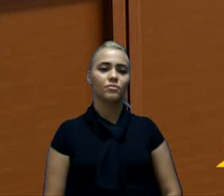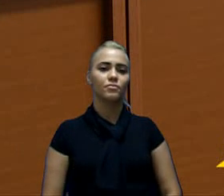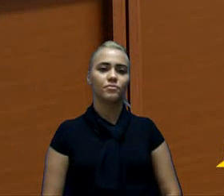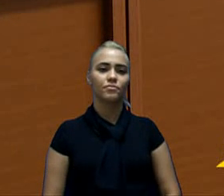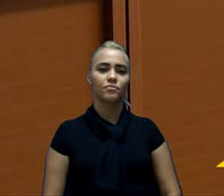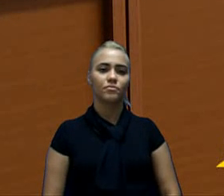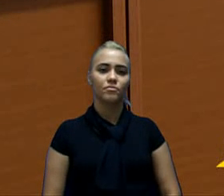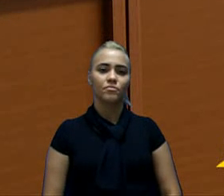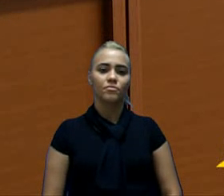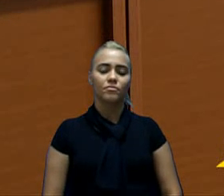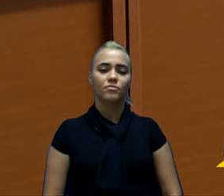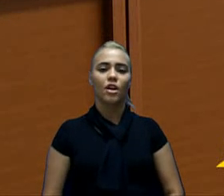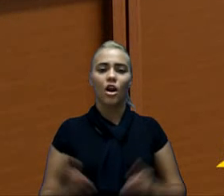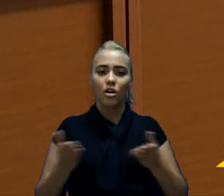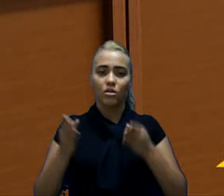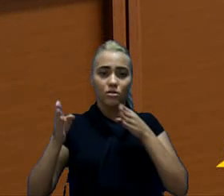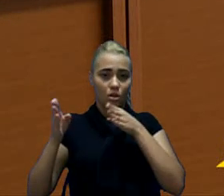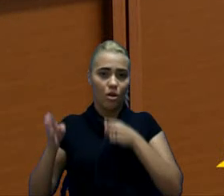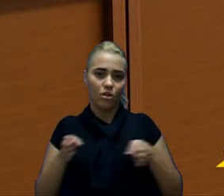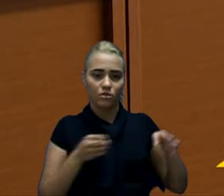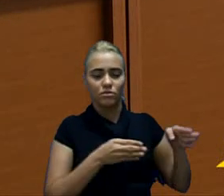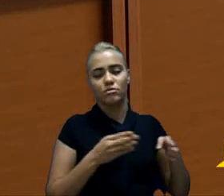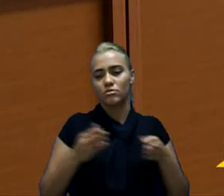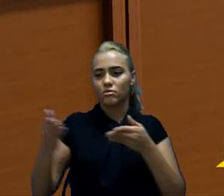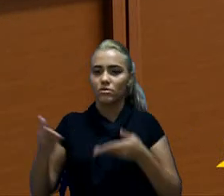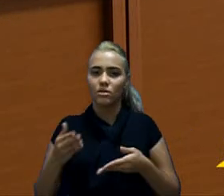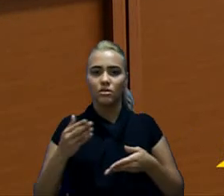vereadora Fernanda Garcia havia se inscrito, posteriormente a Silvana...